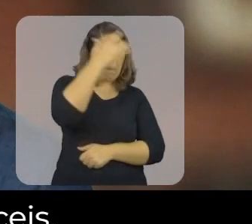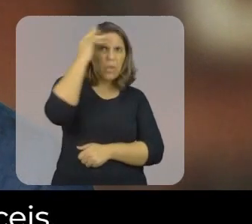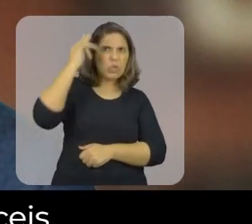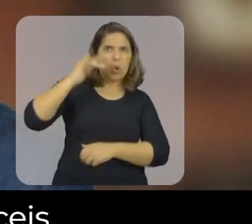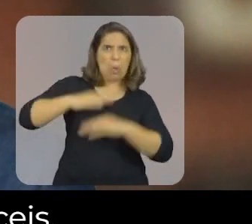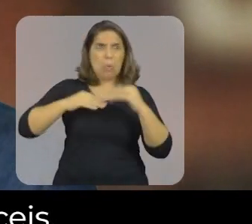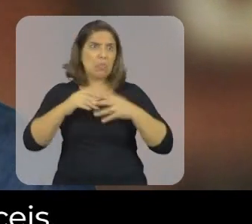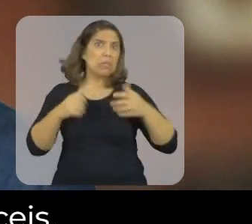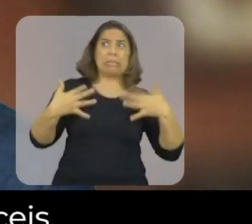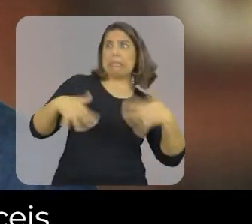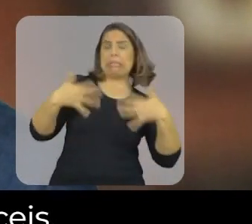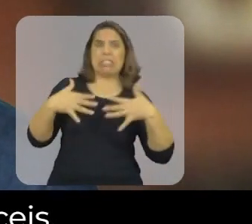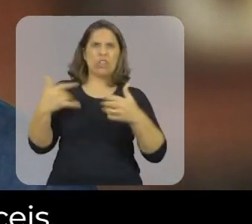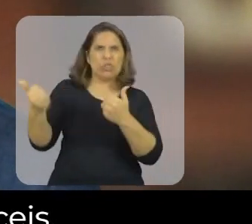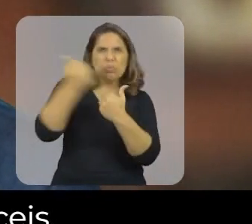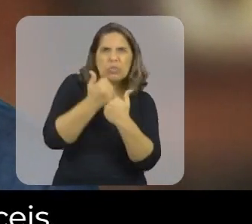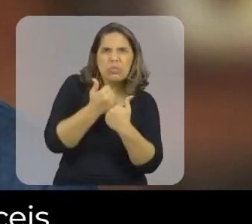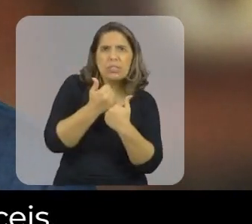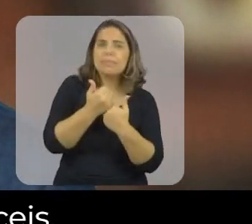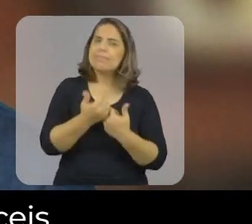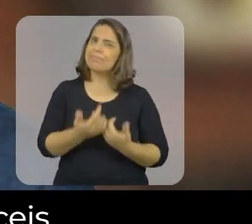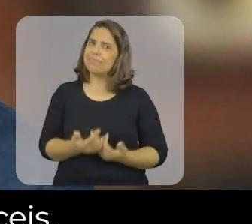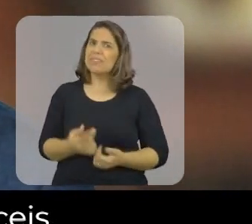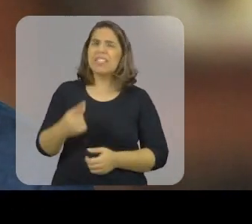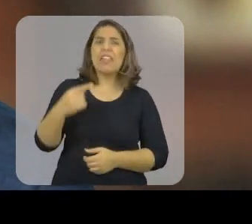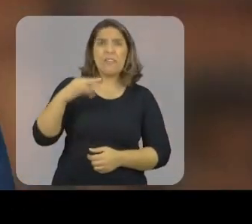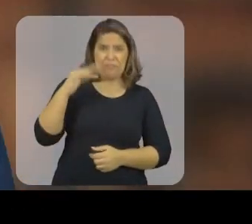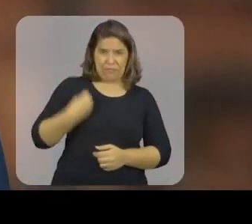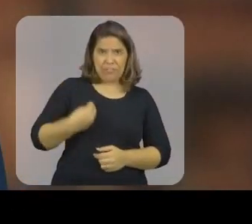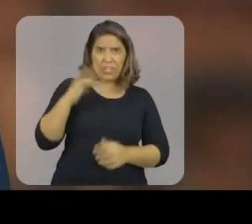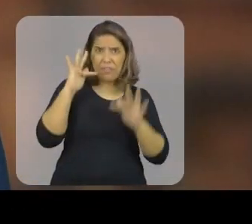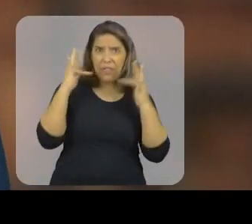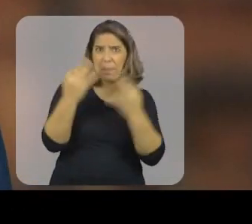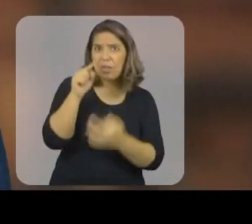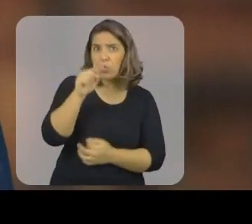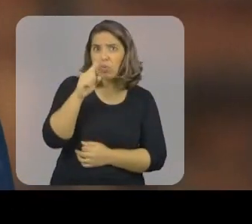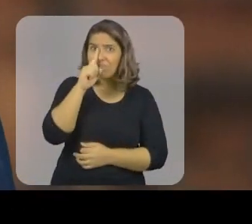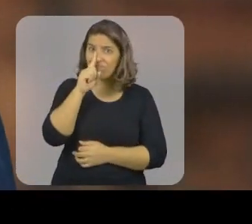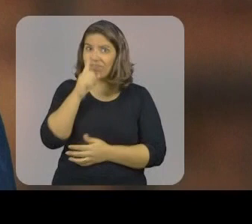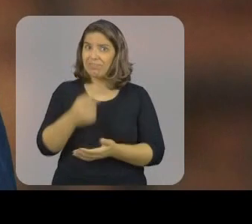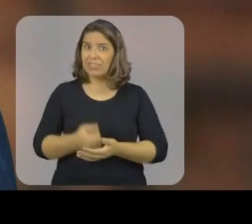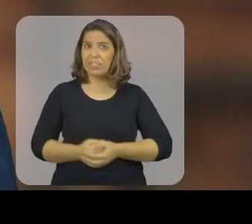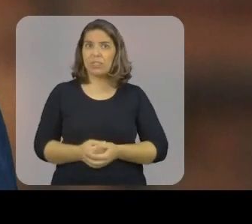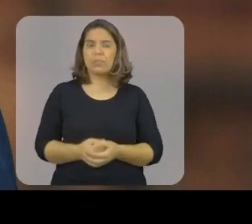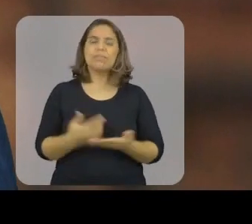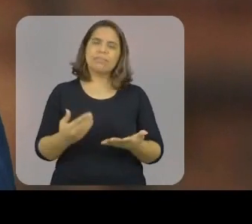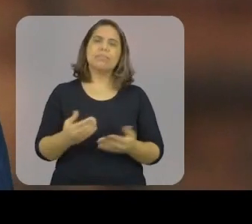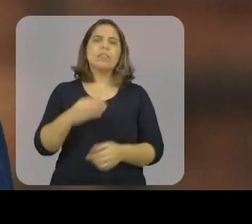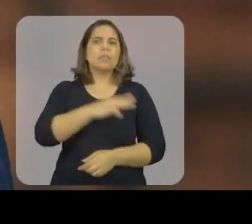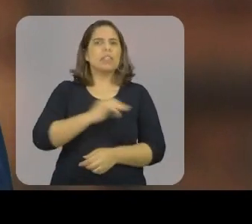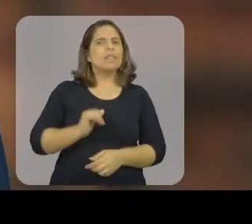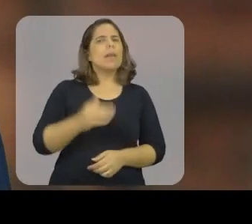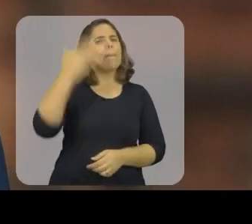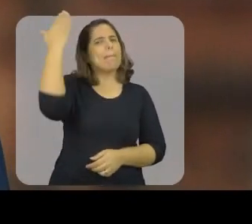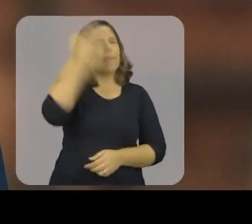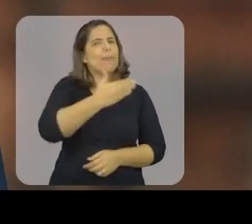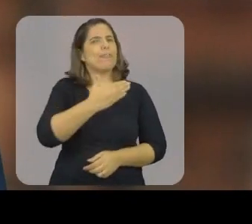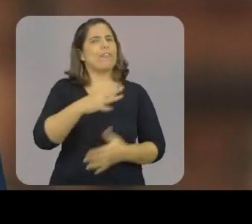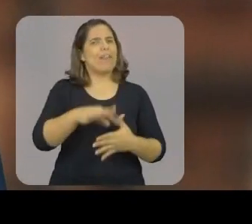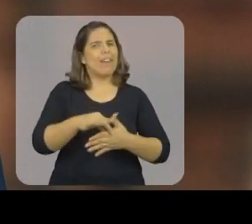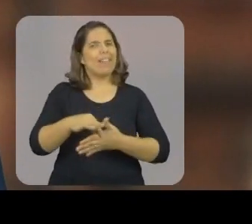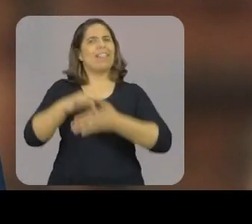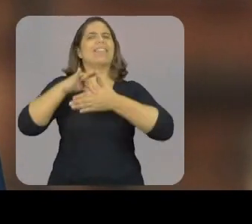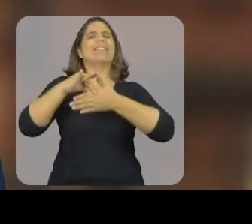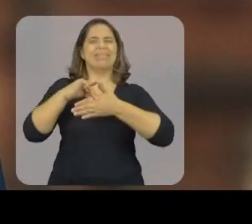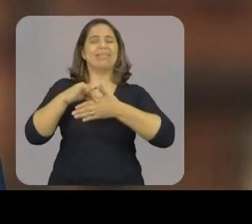deserto e vencer os momentos mais difíceis. Estamos no meio da pandemia. Não podemos mudar